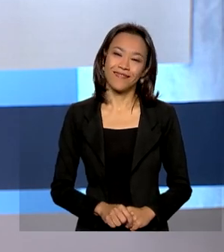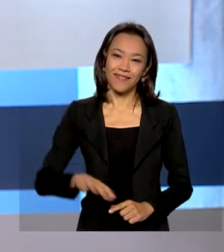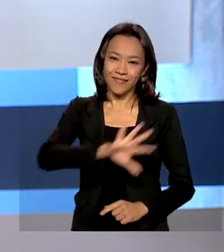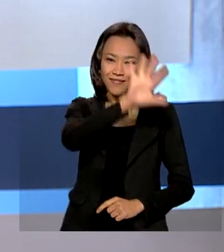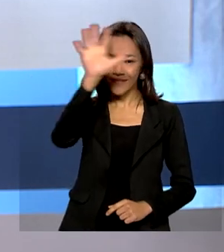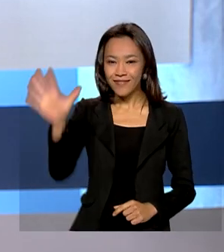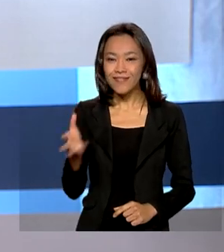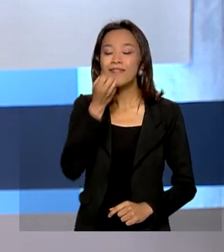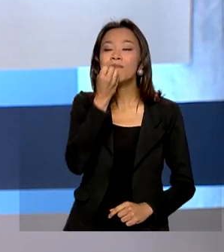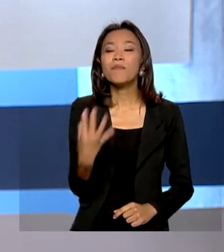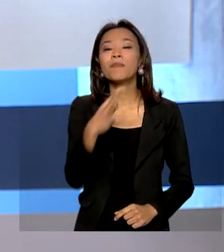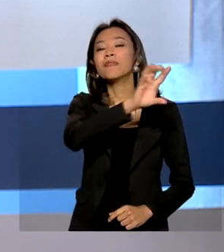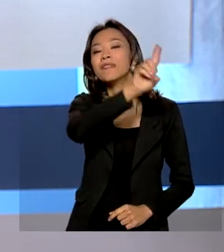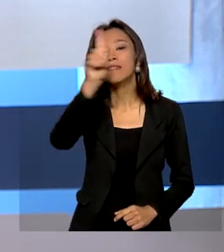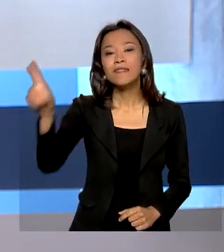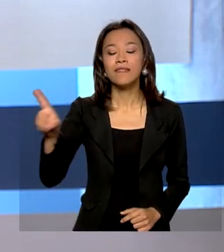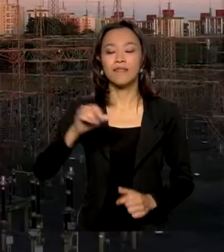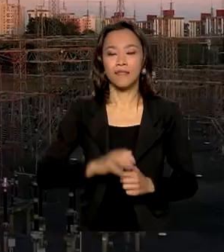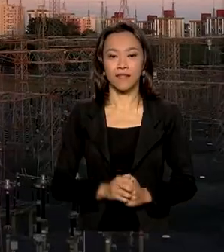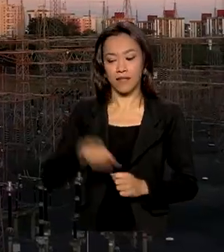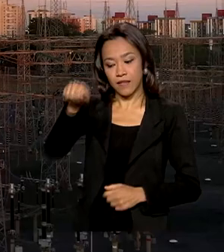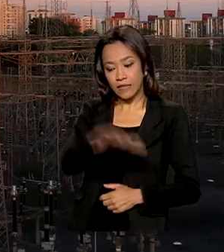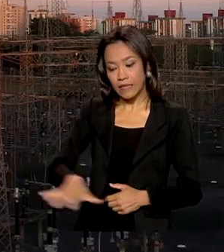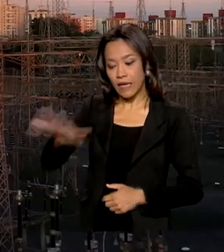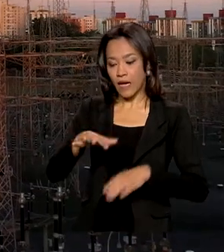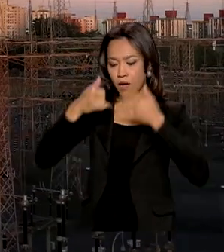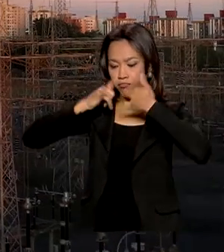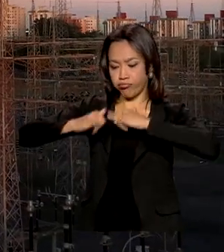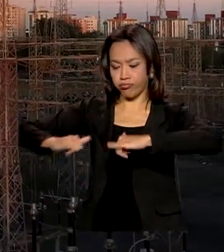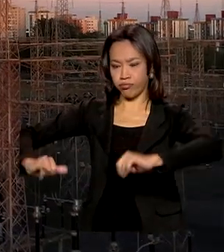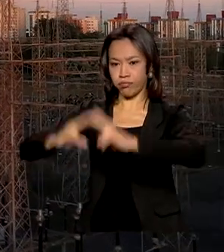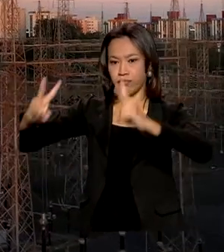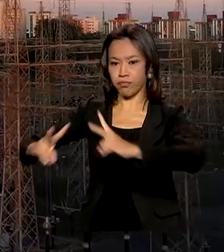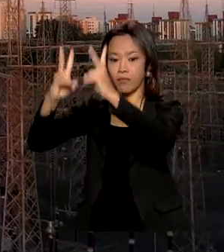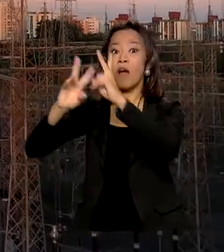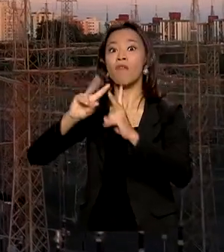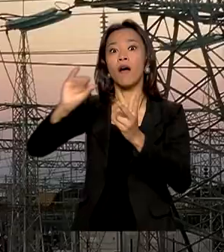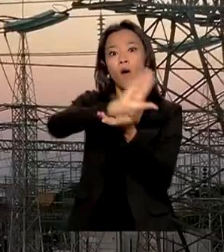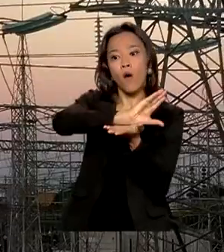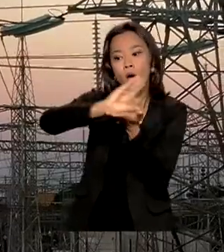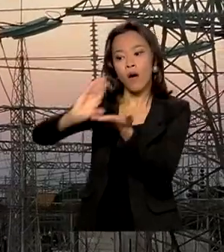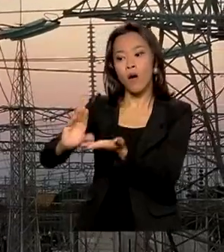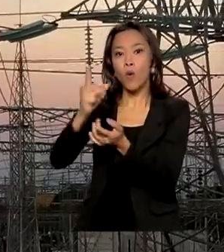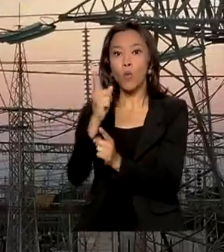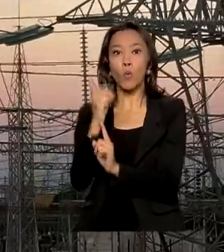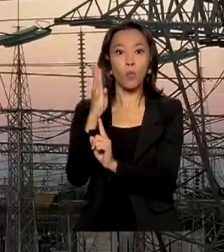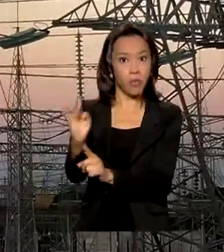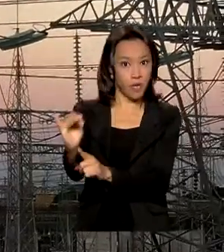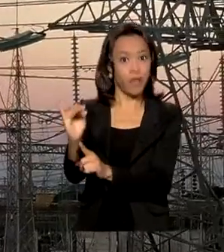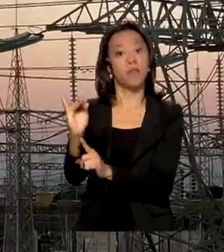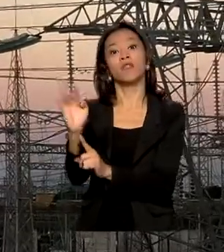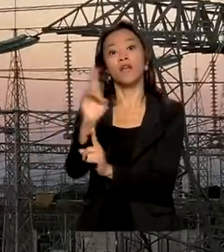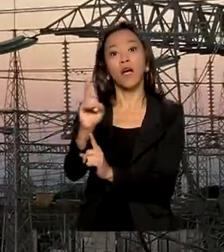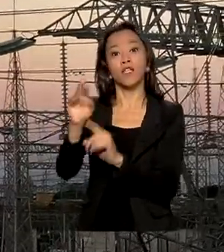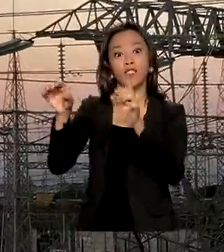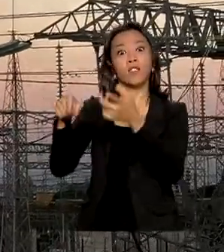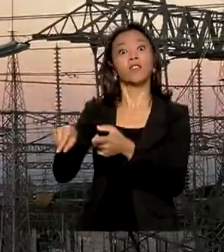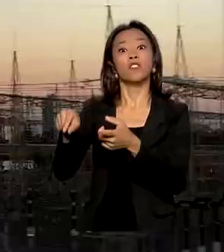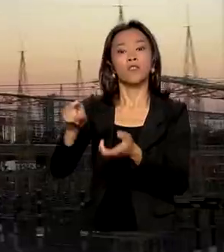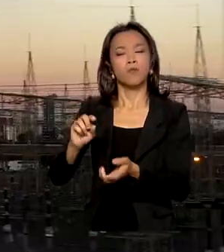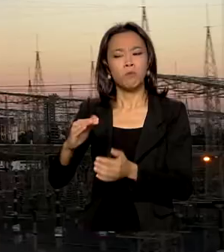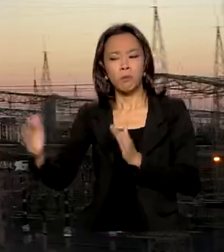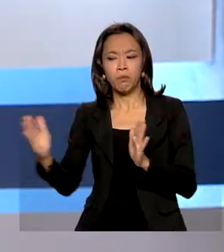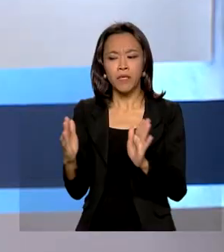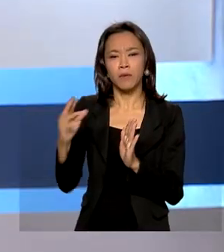Olá, bom dia. Setor de energia elétrica vai receber mais de um bilhão de reais em investimentos nos próximos